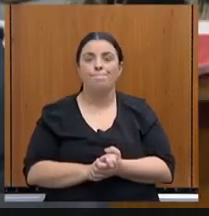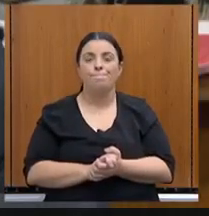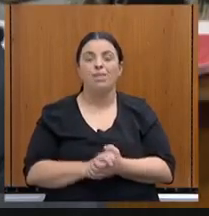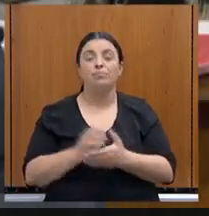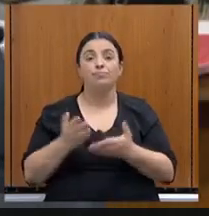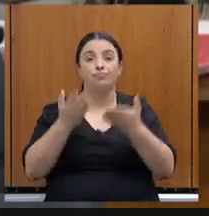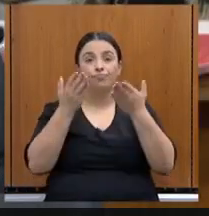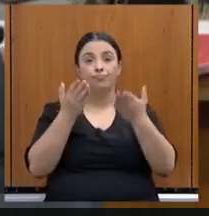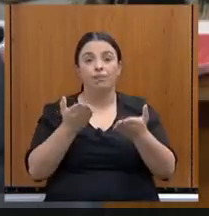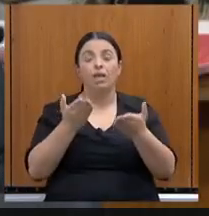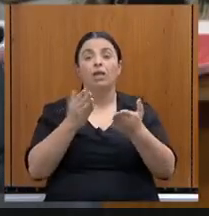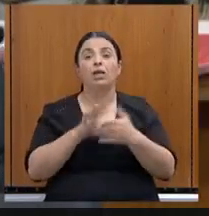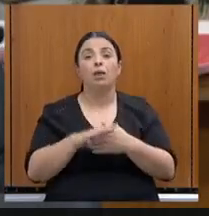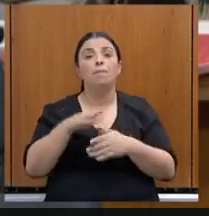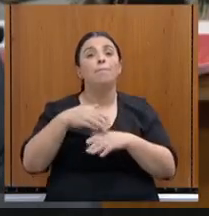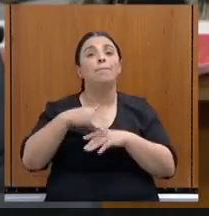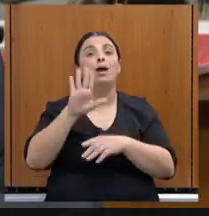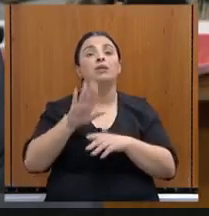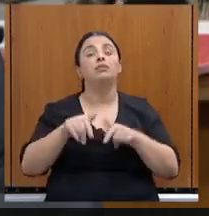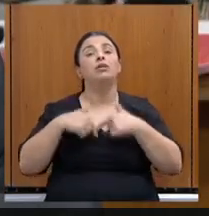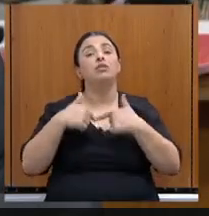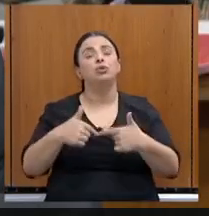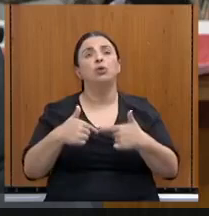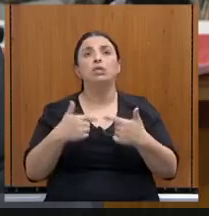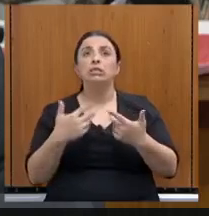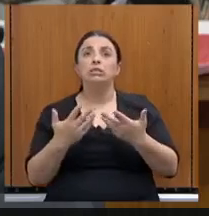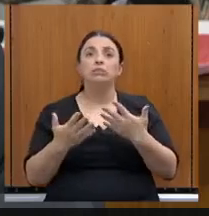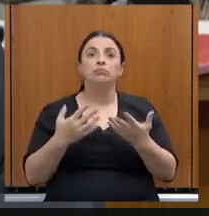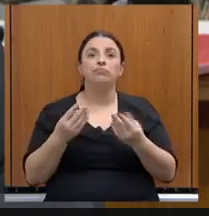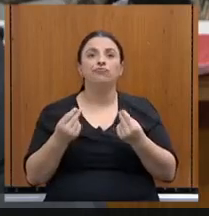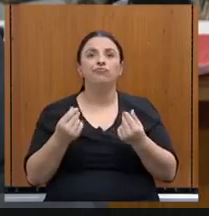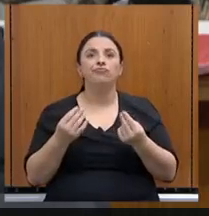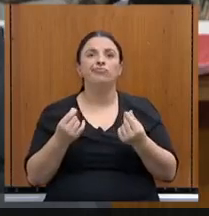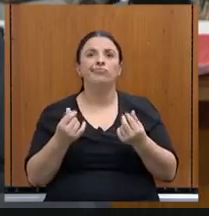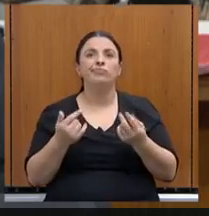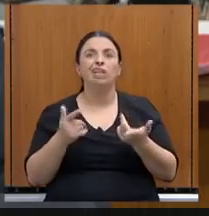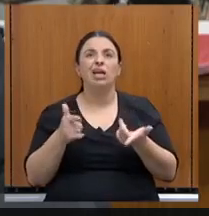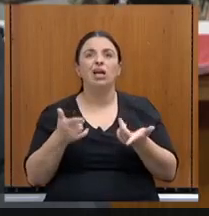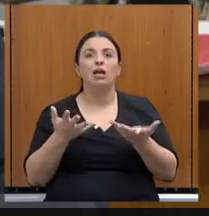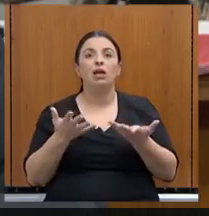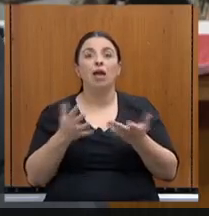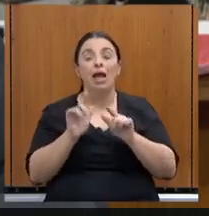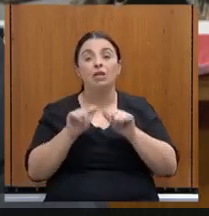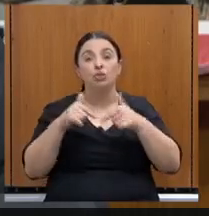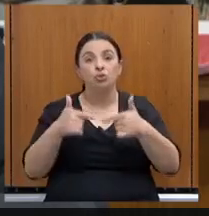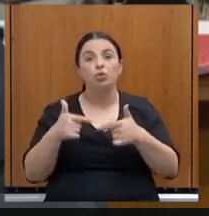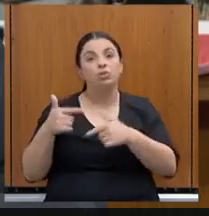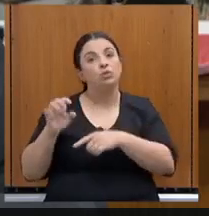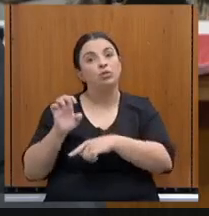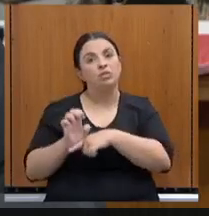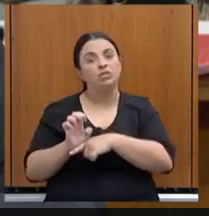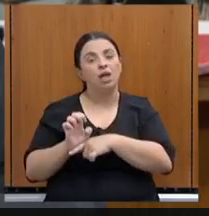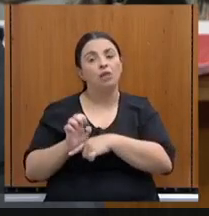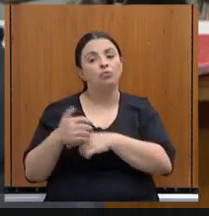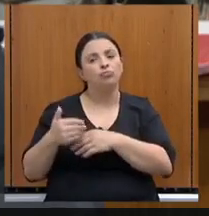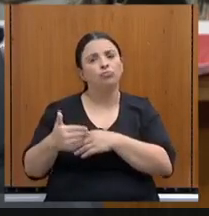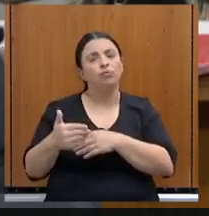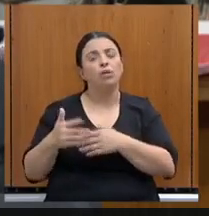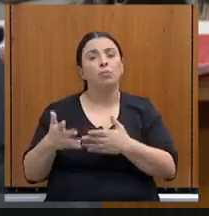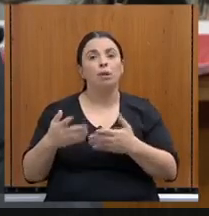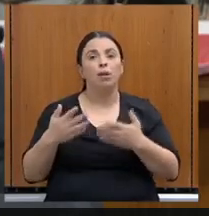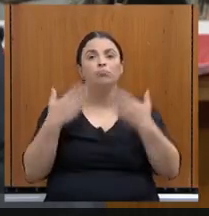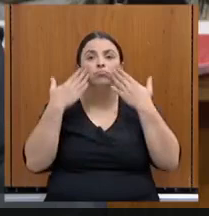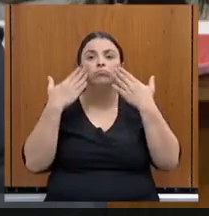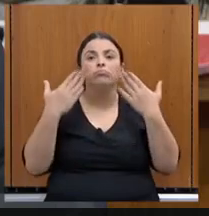Aqui, mais ações, na realidade, é mais ações que o Estado vem fazendo no sentido de trazer transparência.